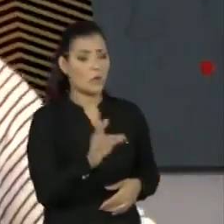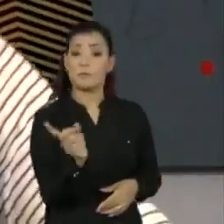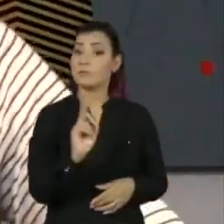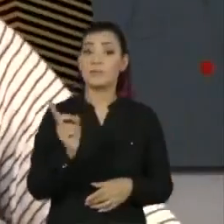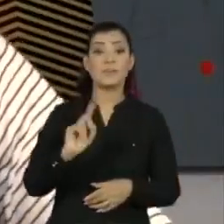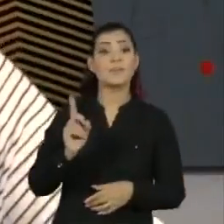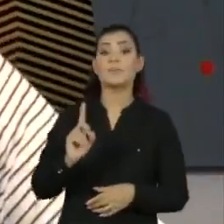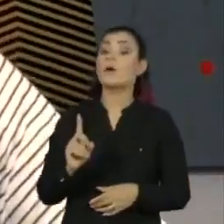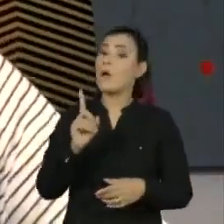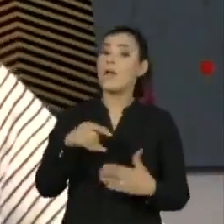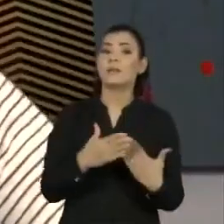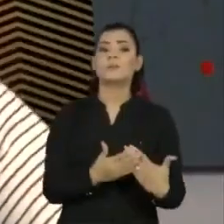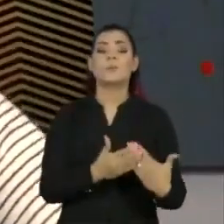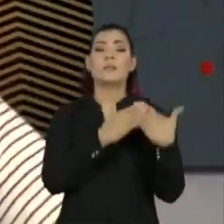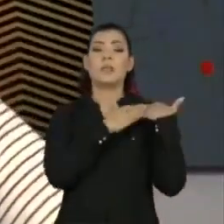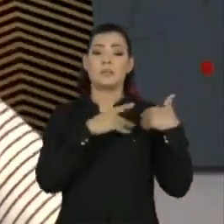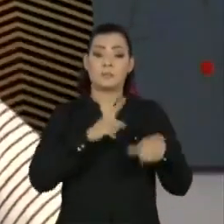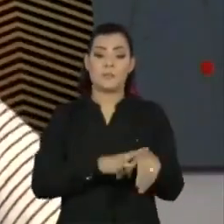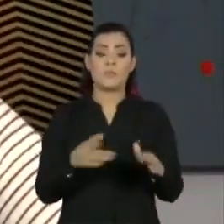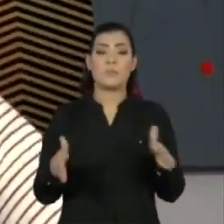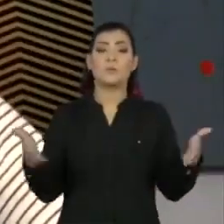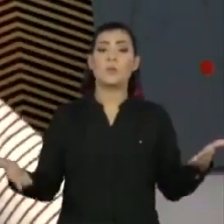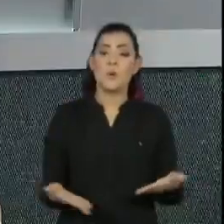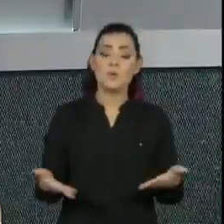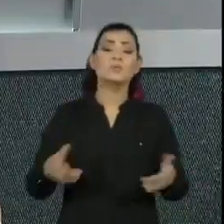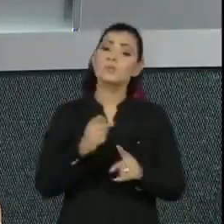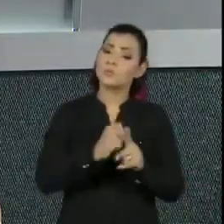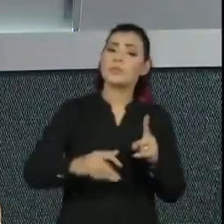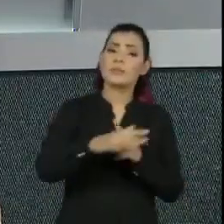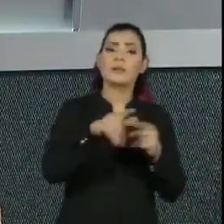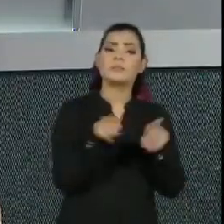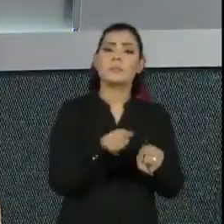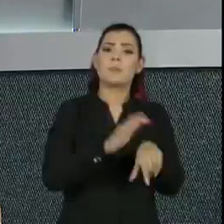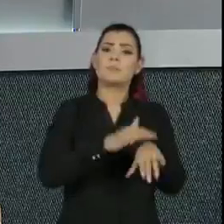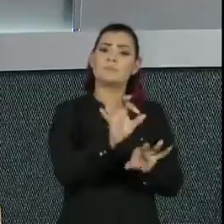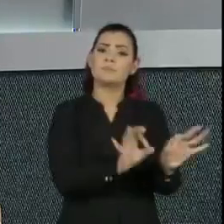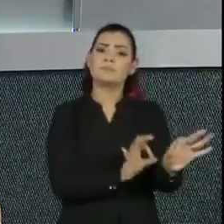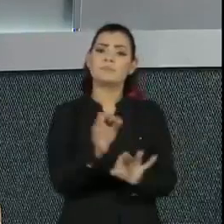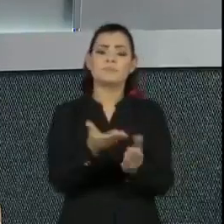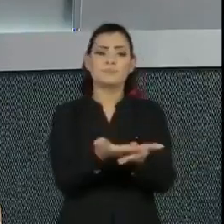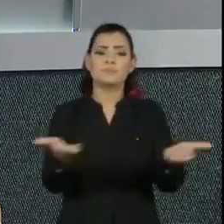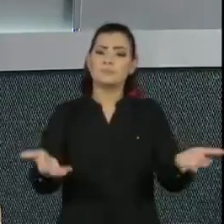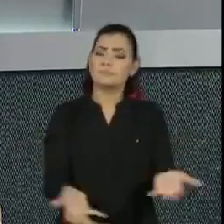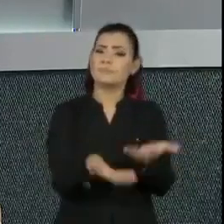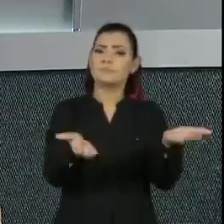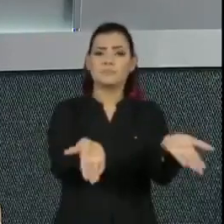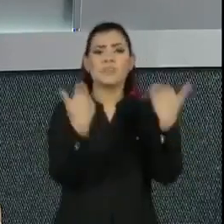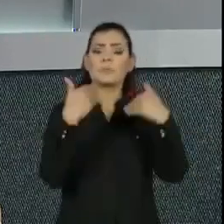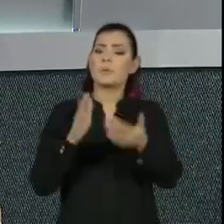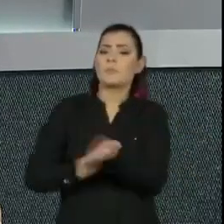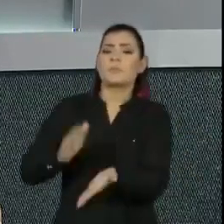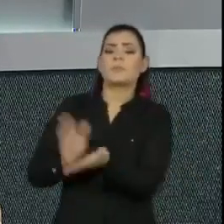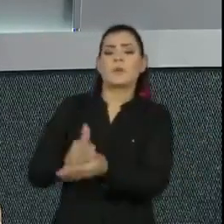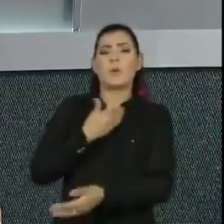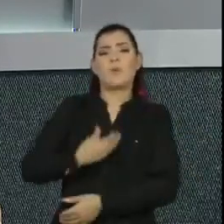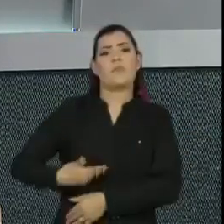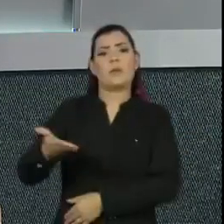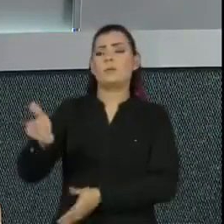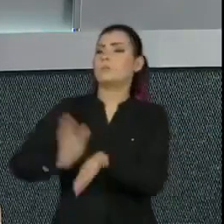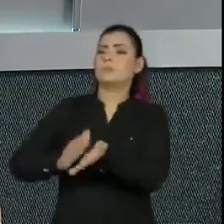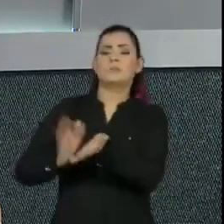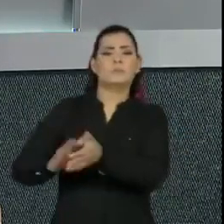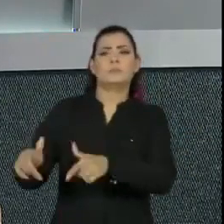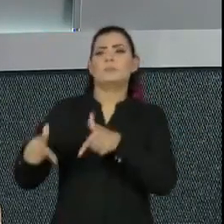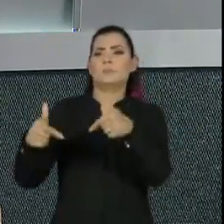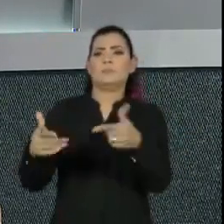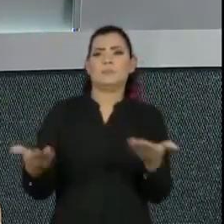Não, eu acredito que chegou o momento da sociedade civil se organizar, inclusive para cobrar o poder público. A